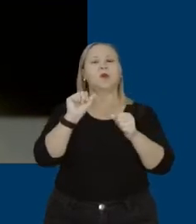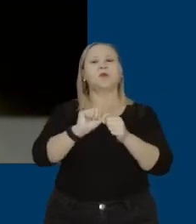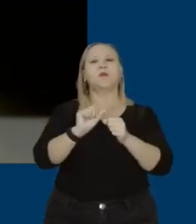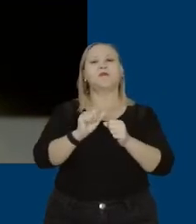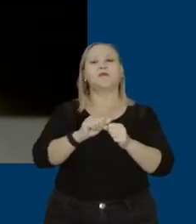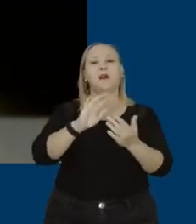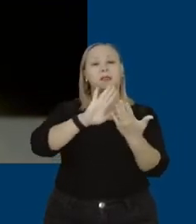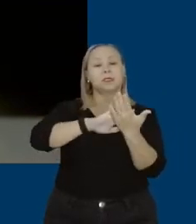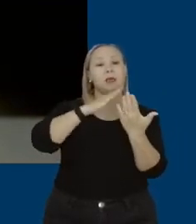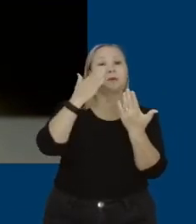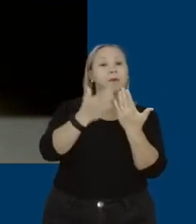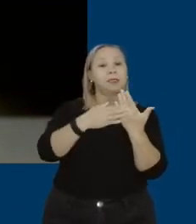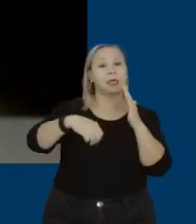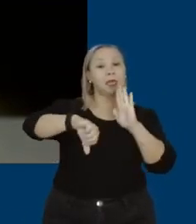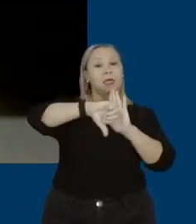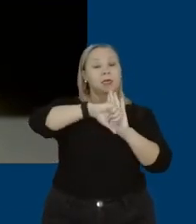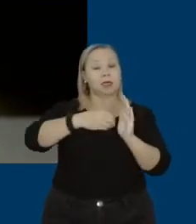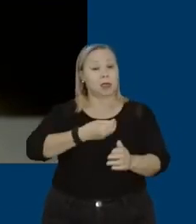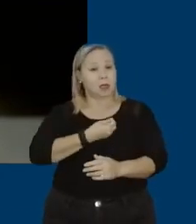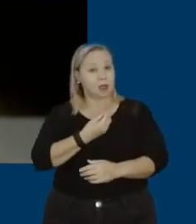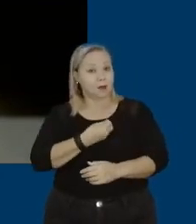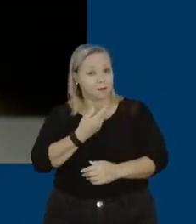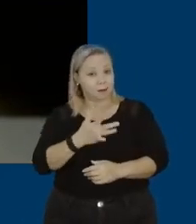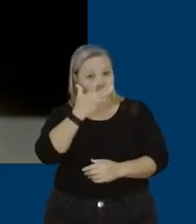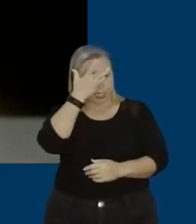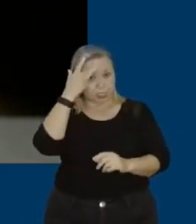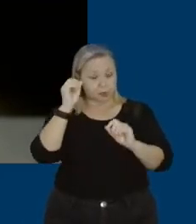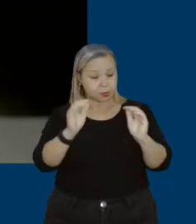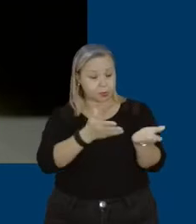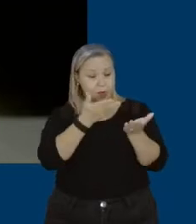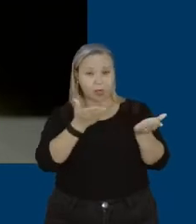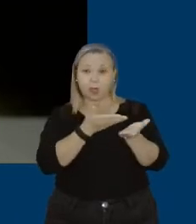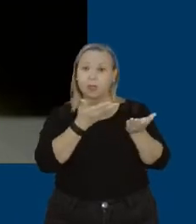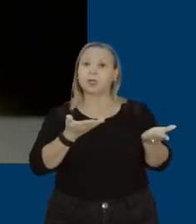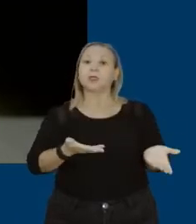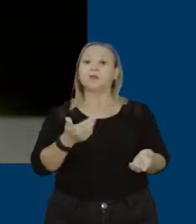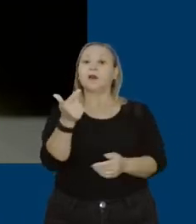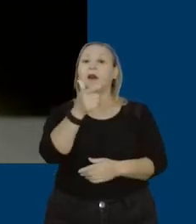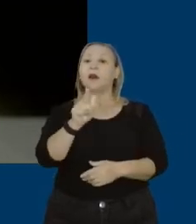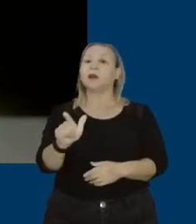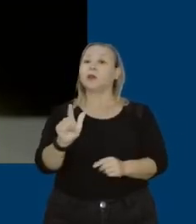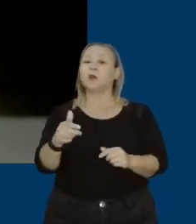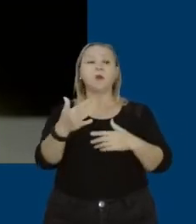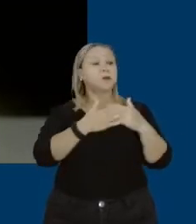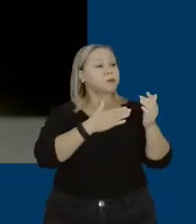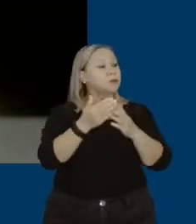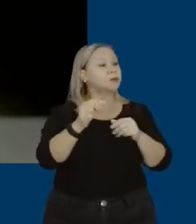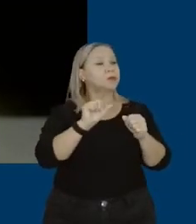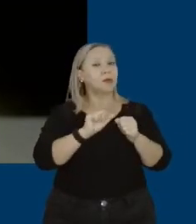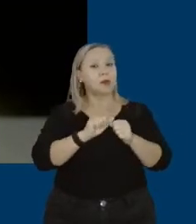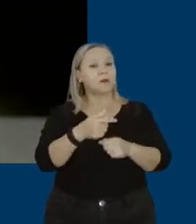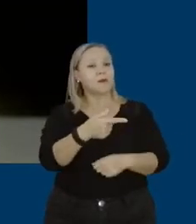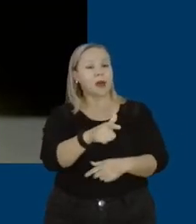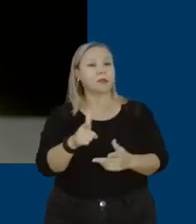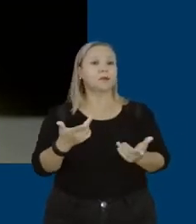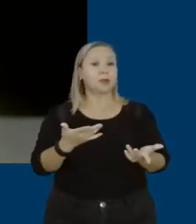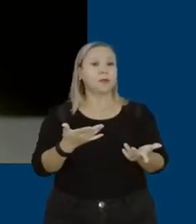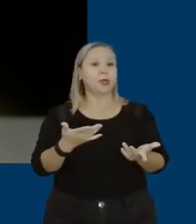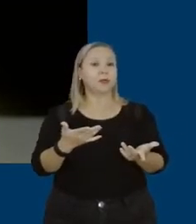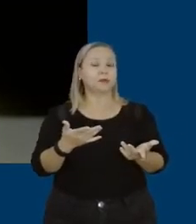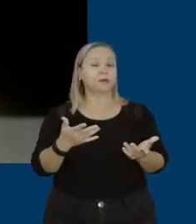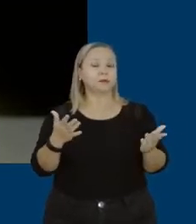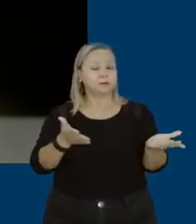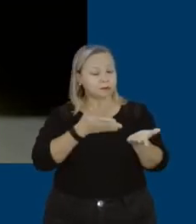de ameaçar a vida das pessoas e incentivar que outros ajam da mesma forma violenta que ele. A